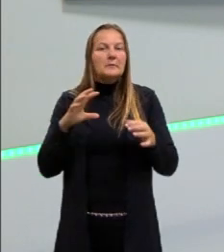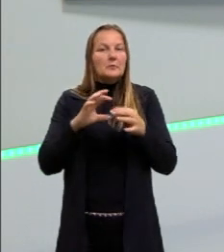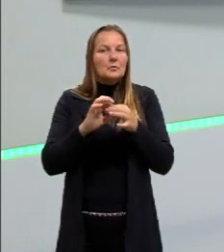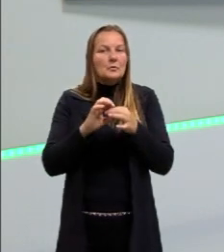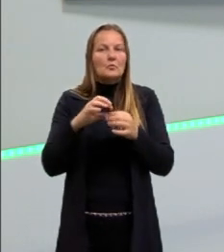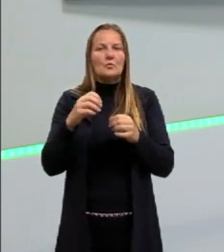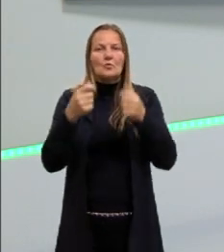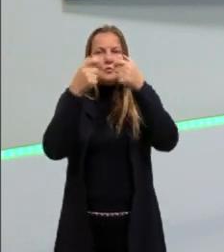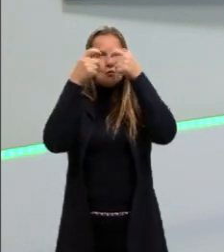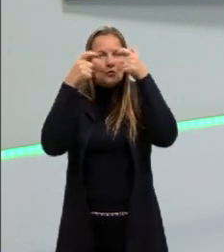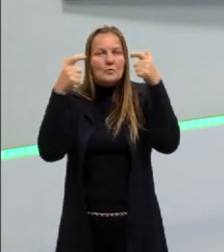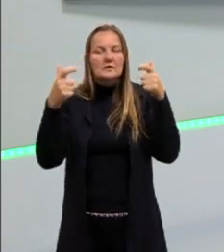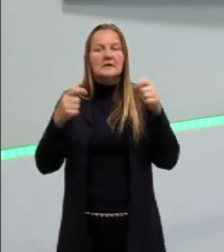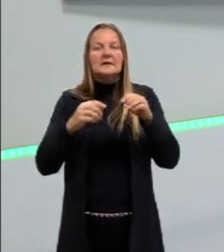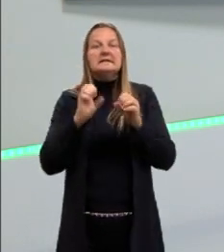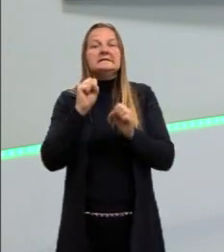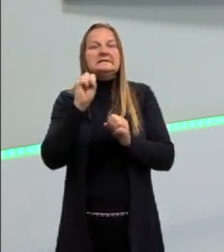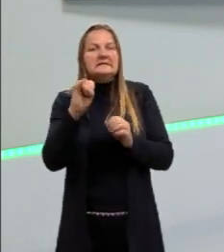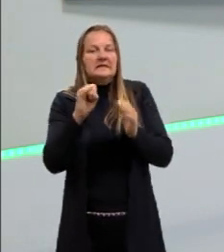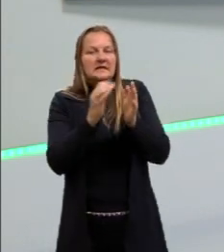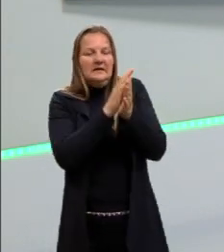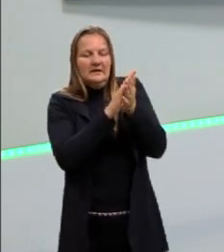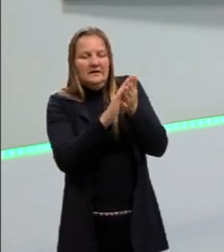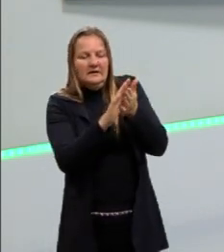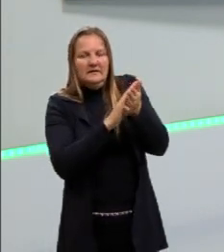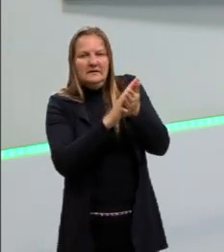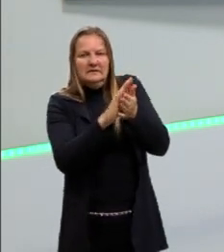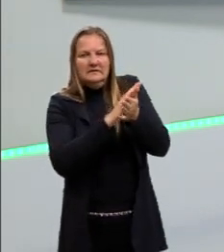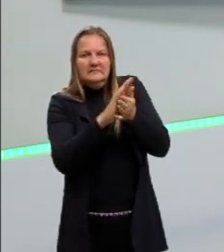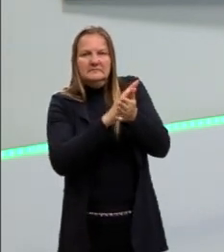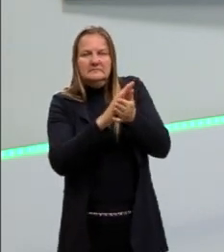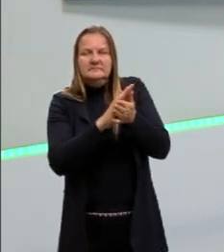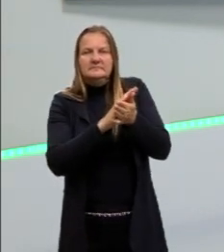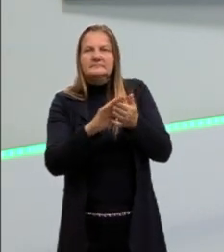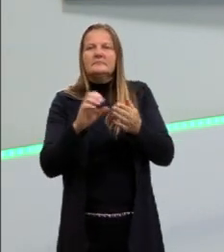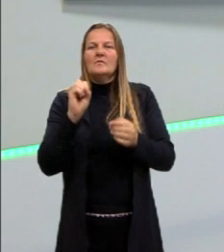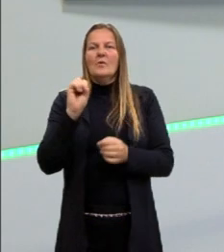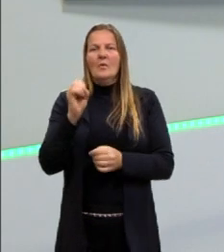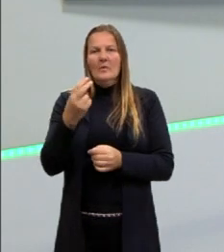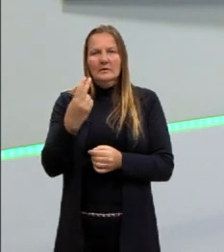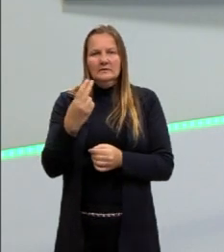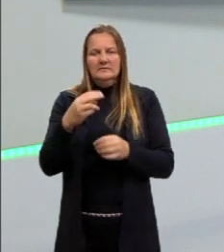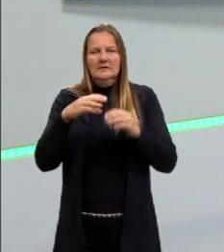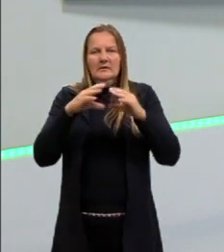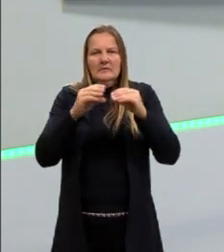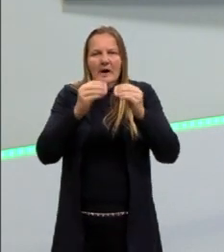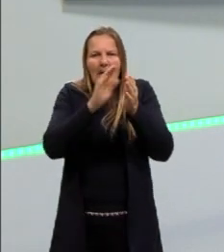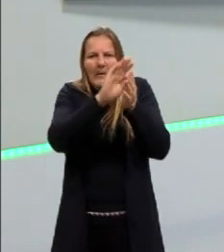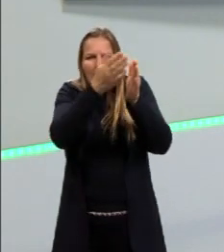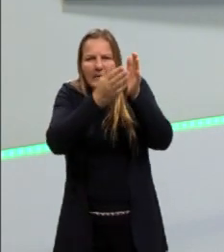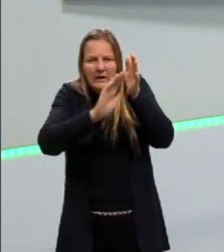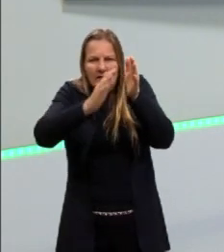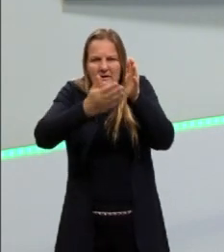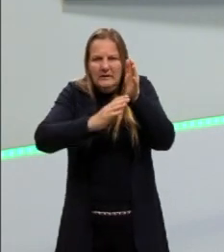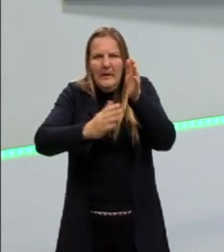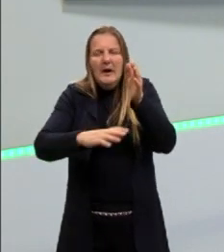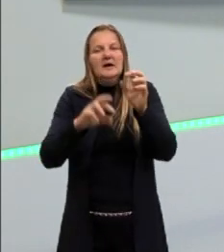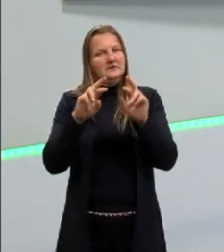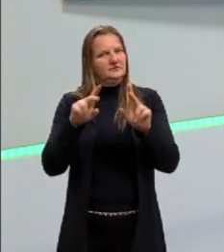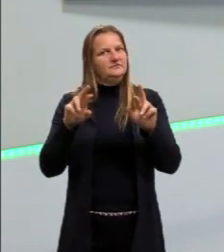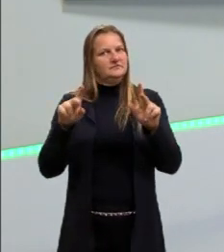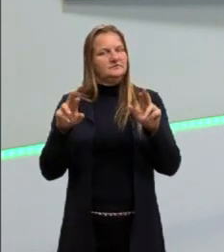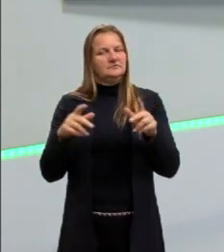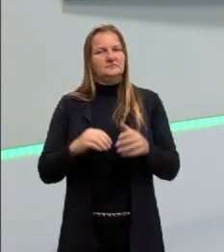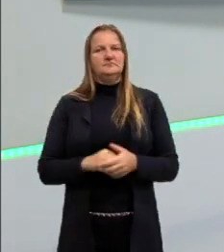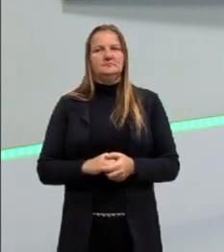quando a gente tem uma superfície lisa, a gente vai ter o eco. E quando a gente vai ter uma superfície um pouco mais áspera, enfim,